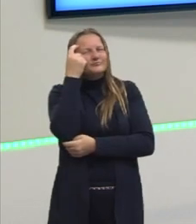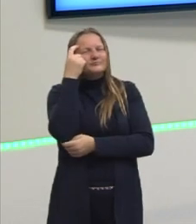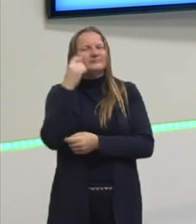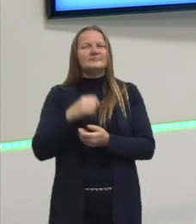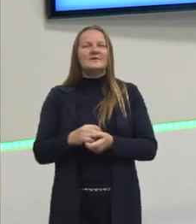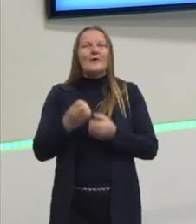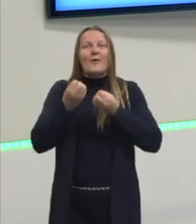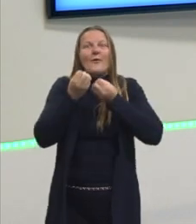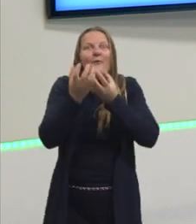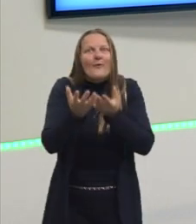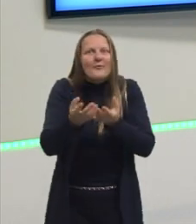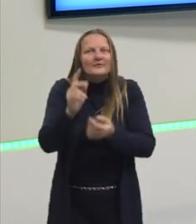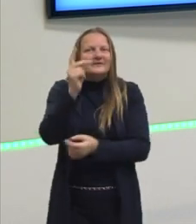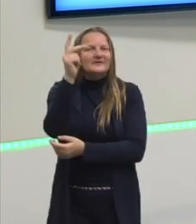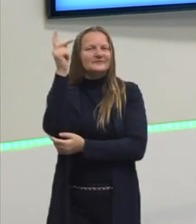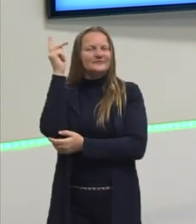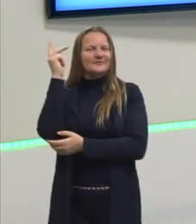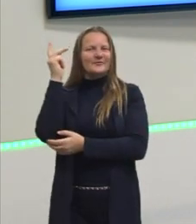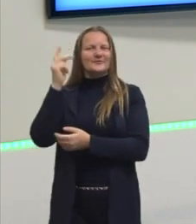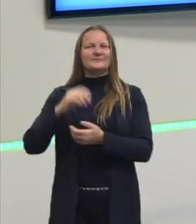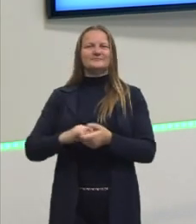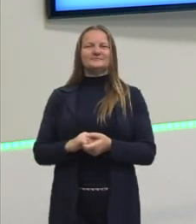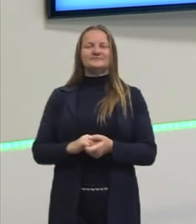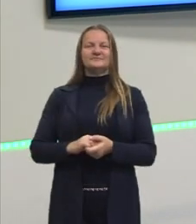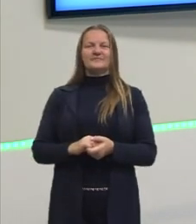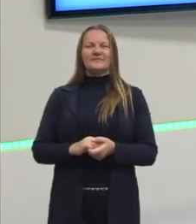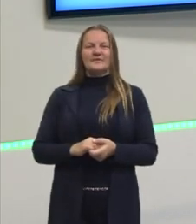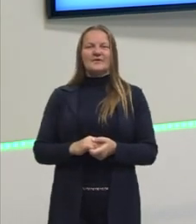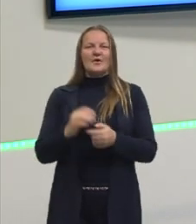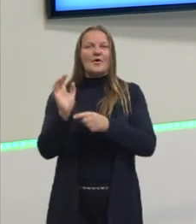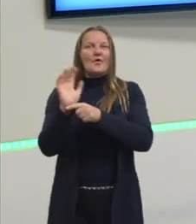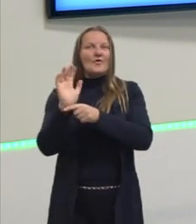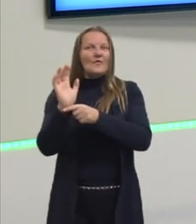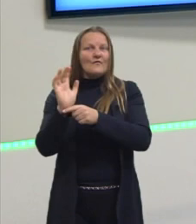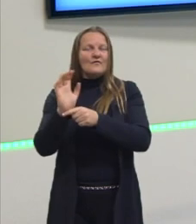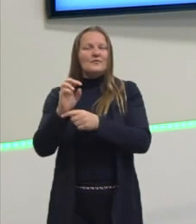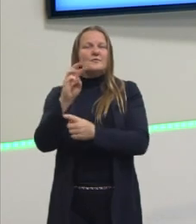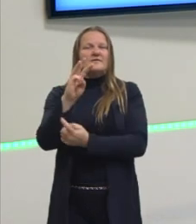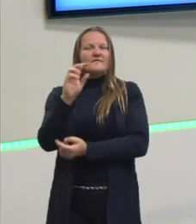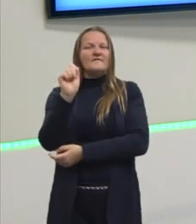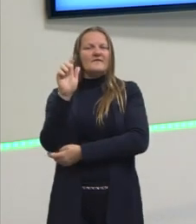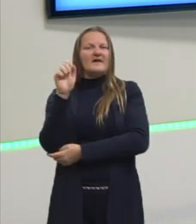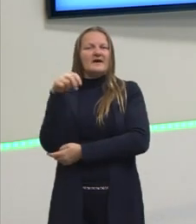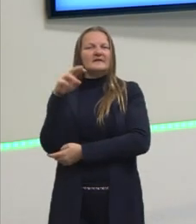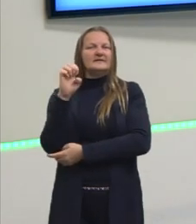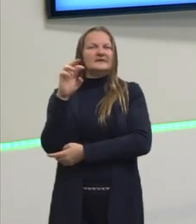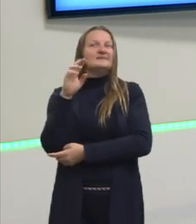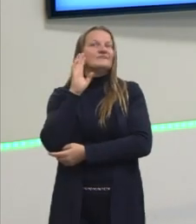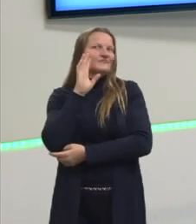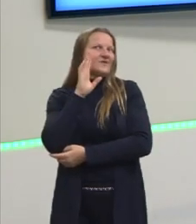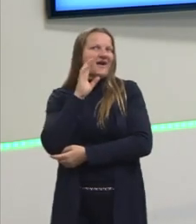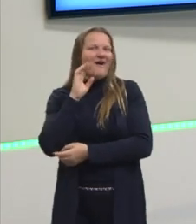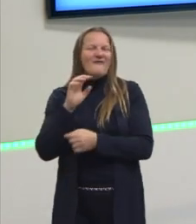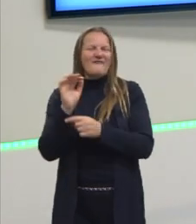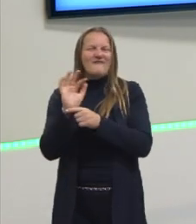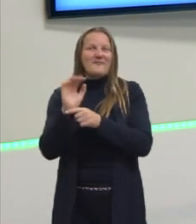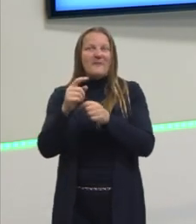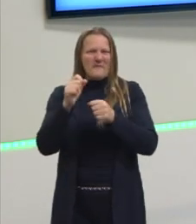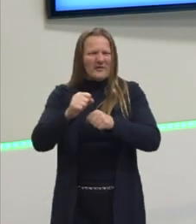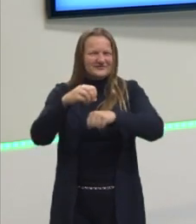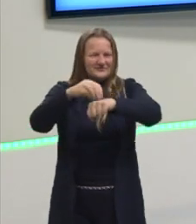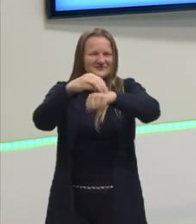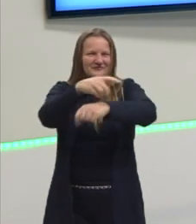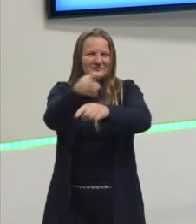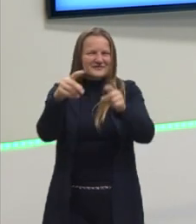nos conta uma história de um filme do Wagner Moura, que, inclusive, é um filme muito bom, tá? Recomendo